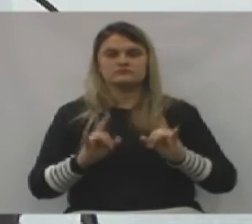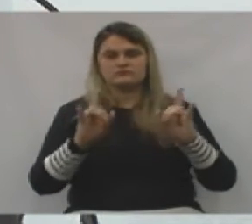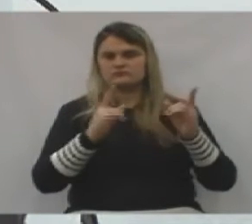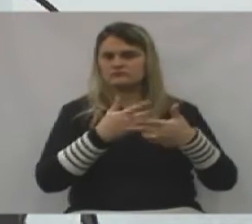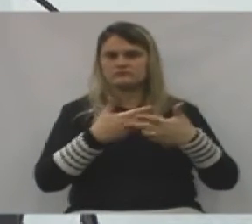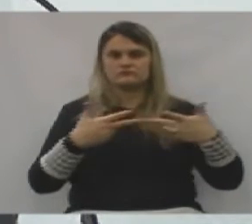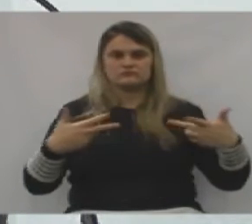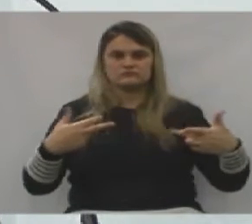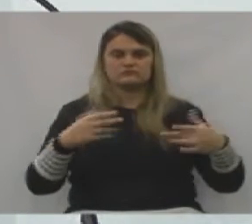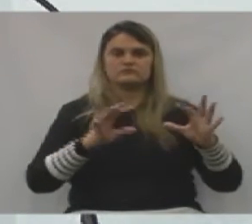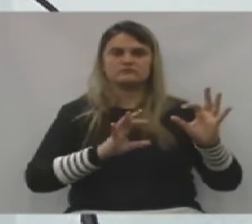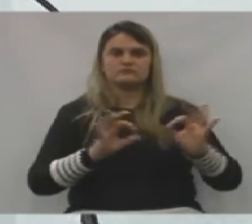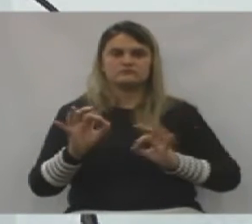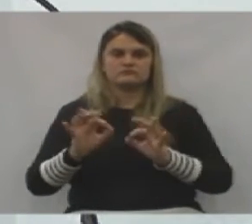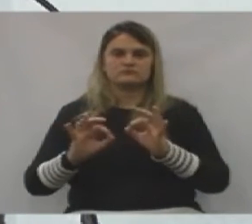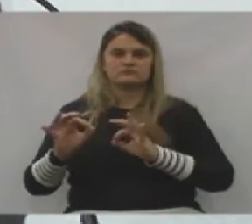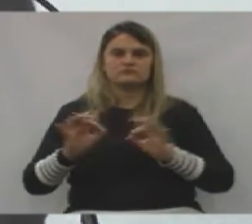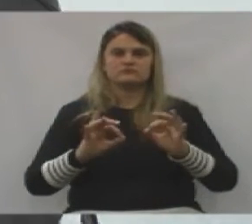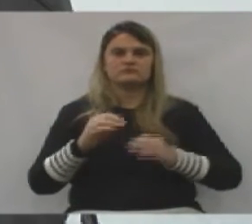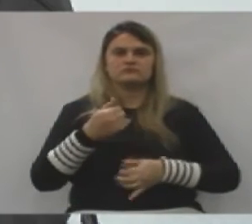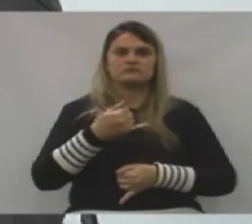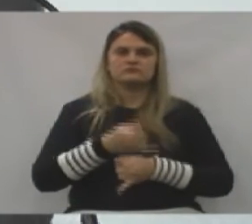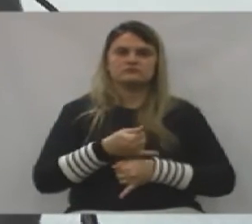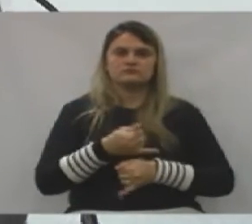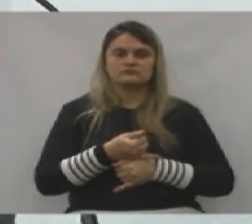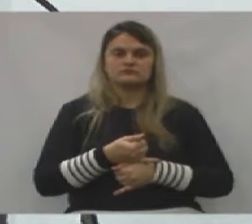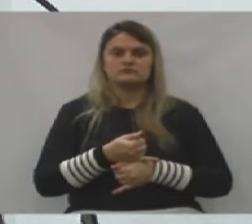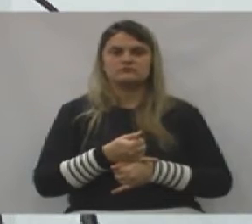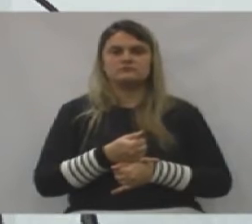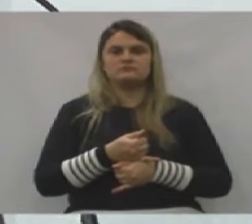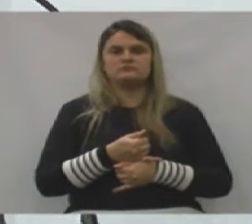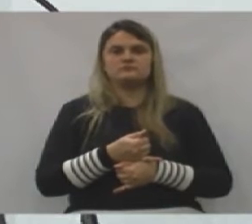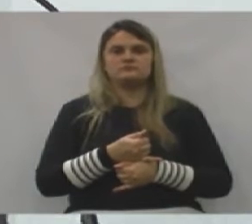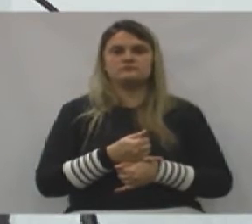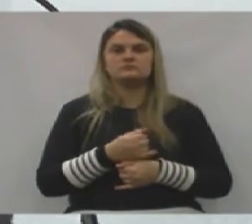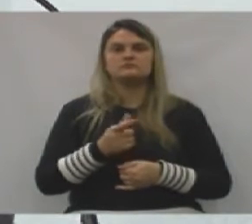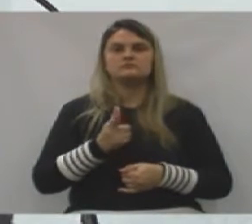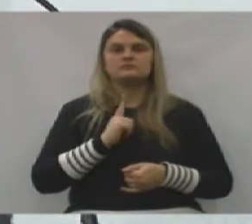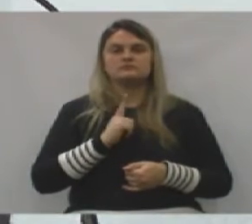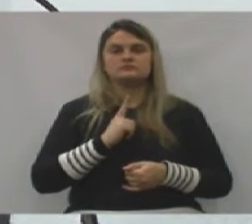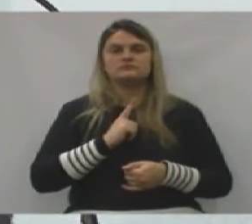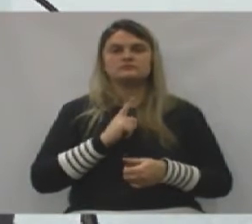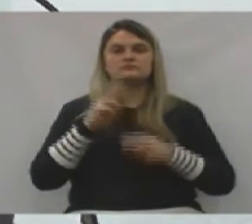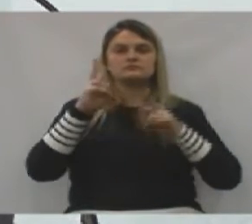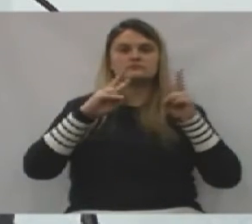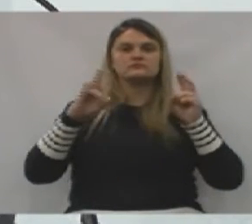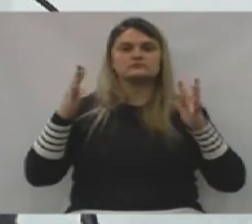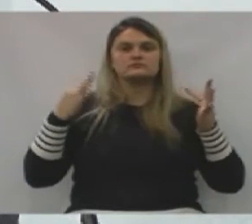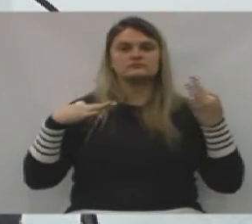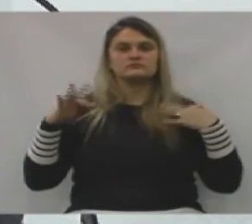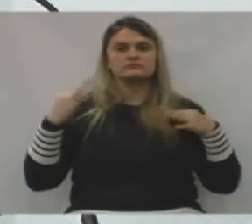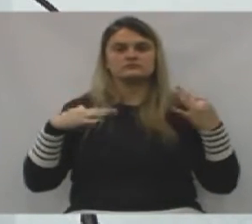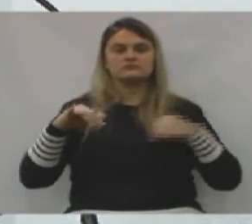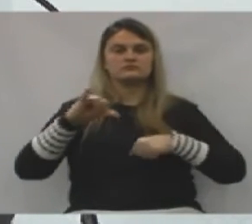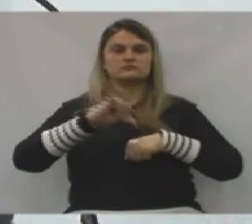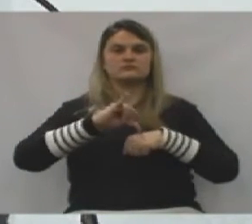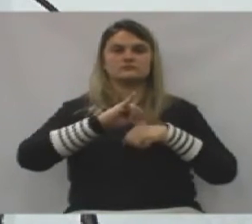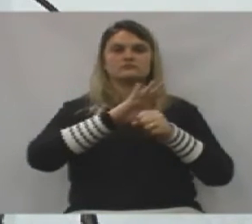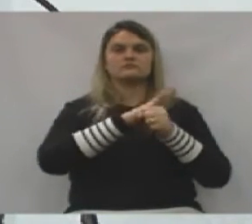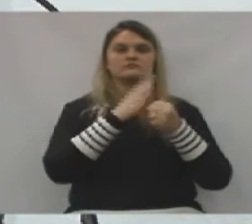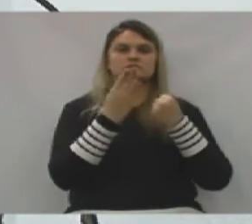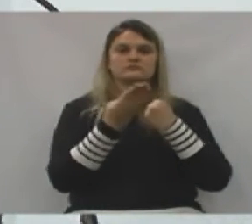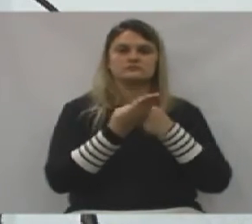de reestruturação do plano diretor, eu tive, eu dei uma turistada esses dias no centro, nos